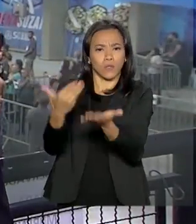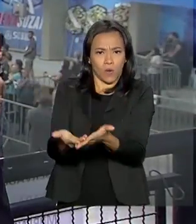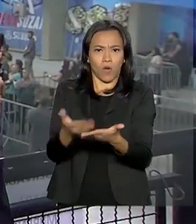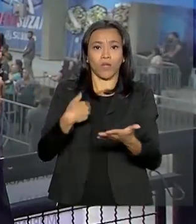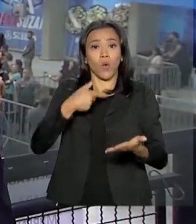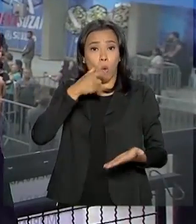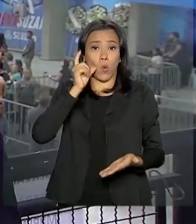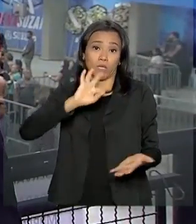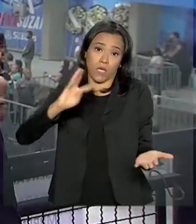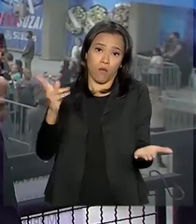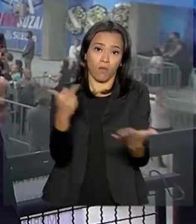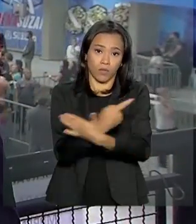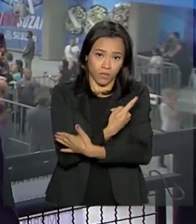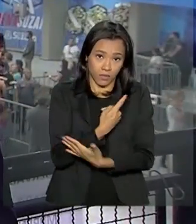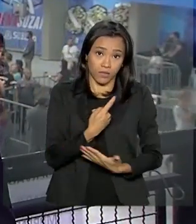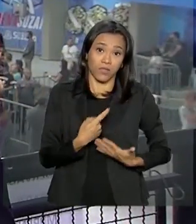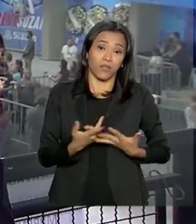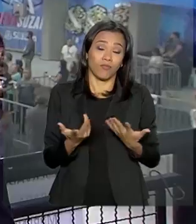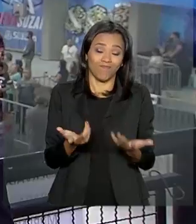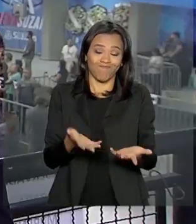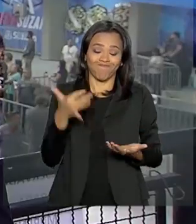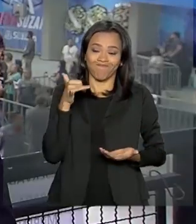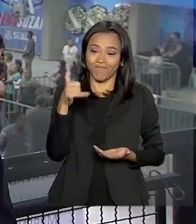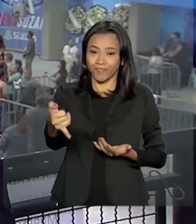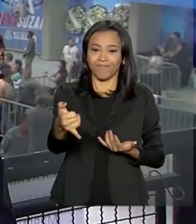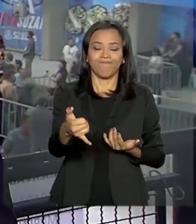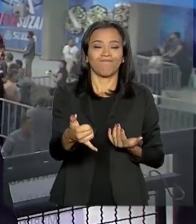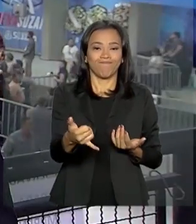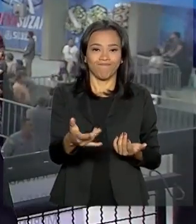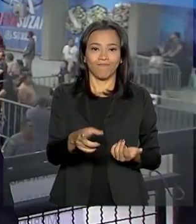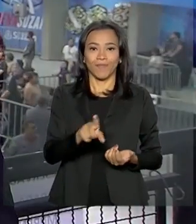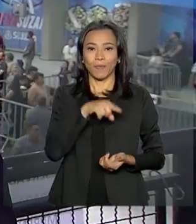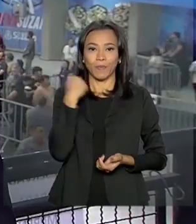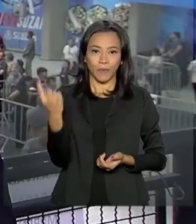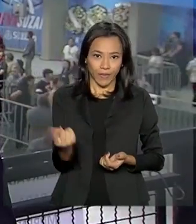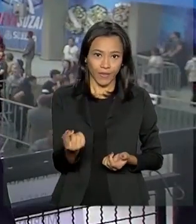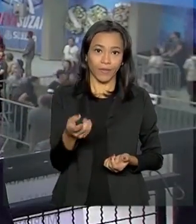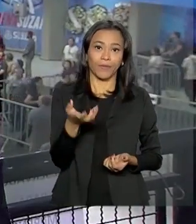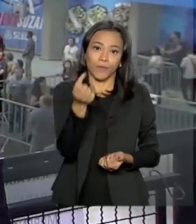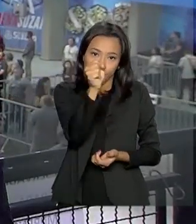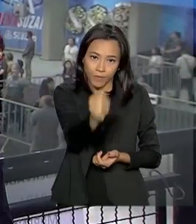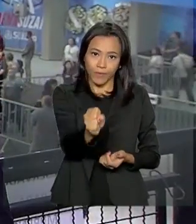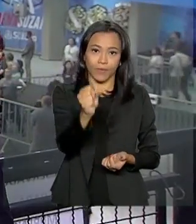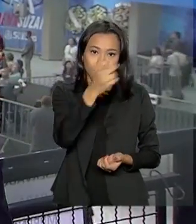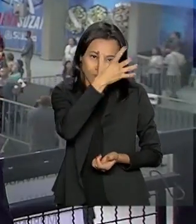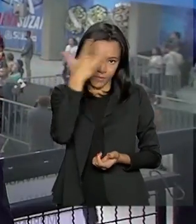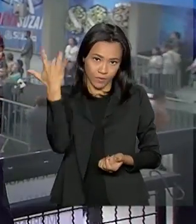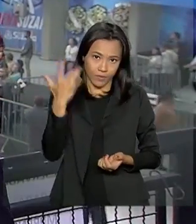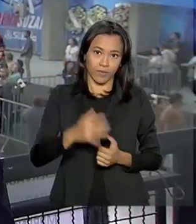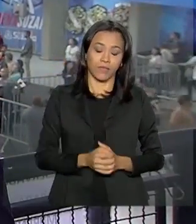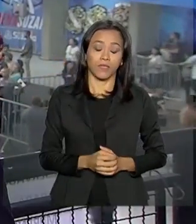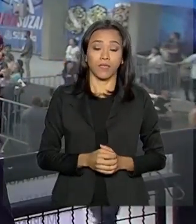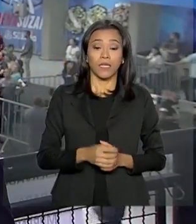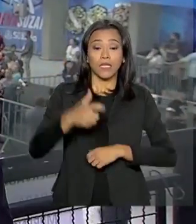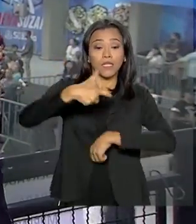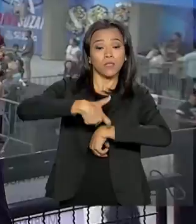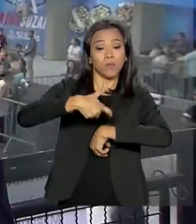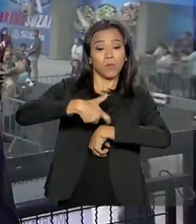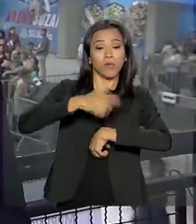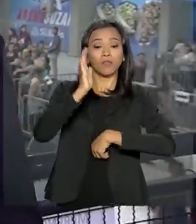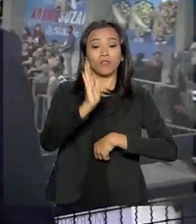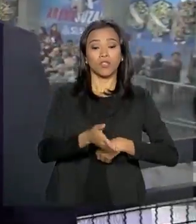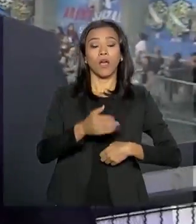aconteceu o atentado que acabou vitimando oito pessoas. Neste momento estão sendo